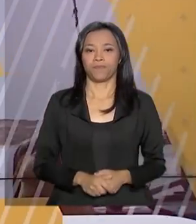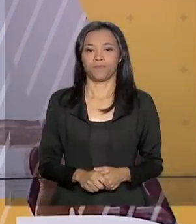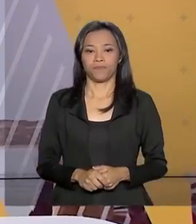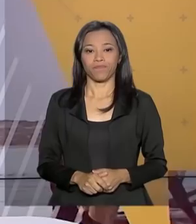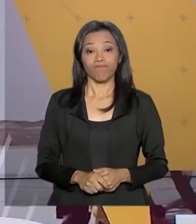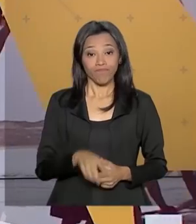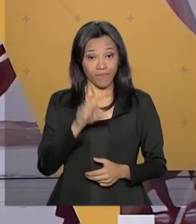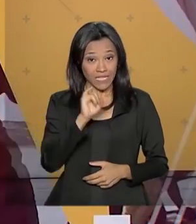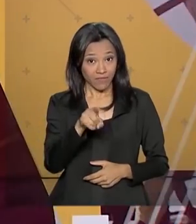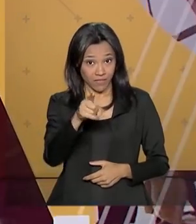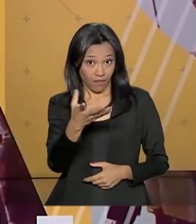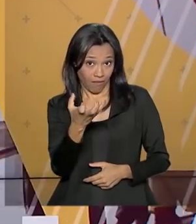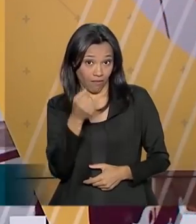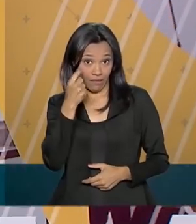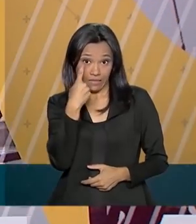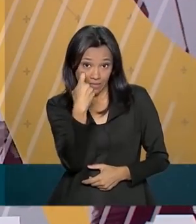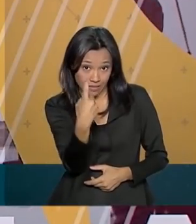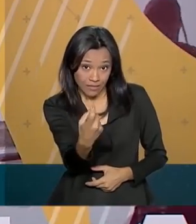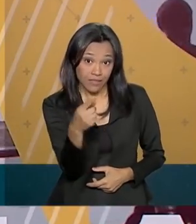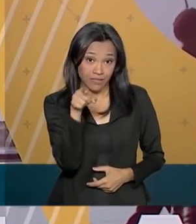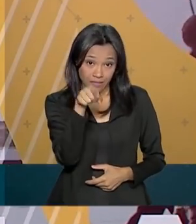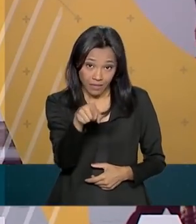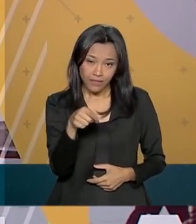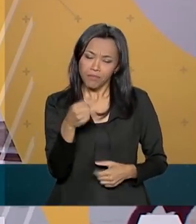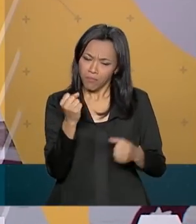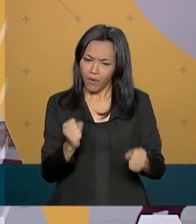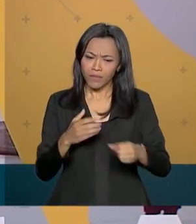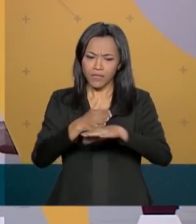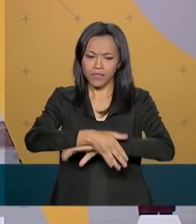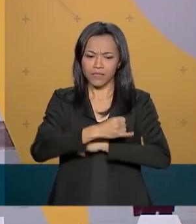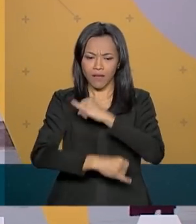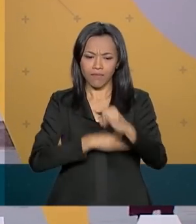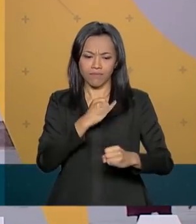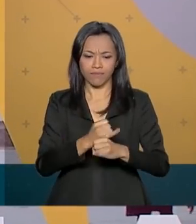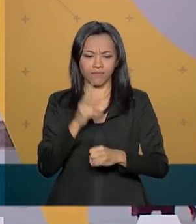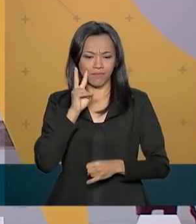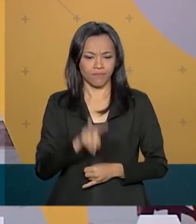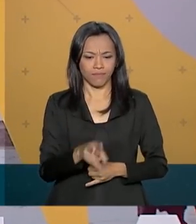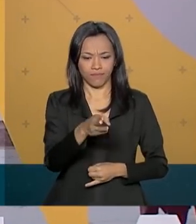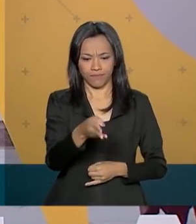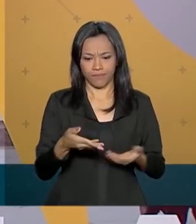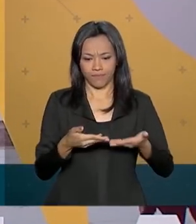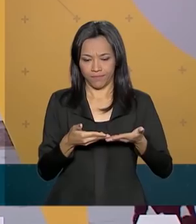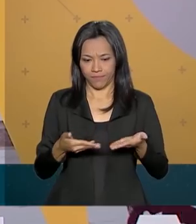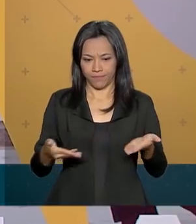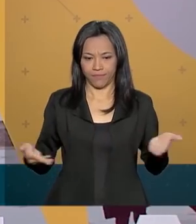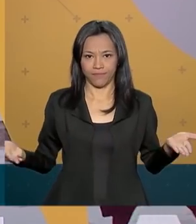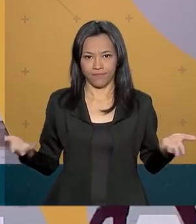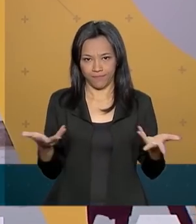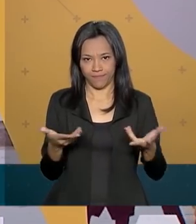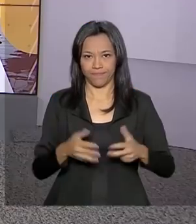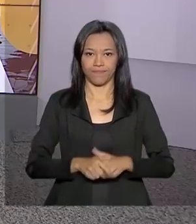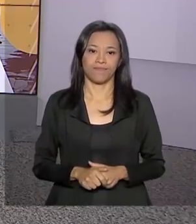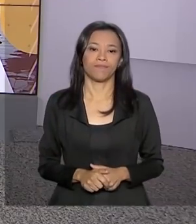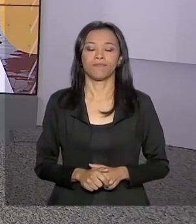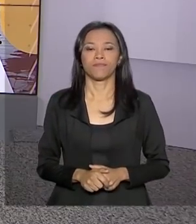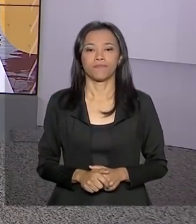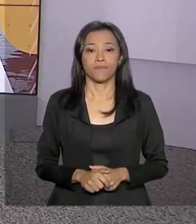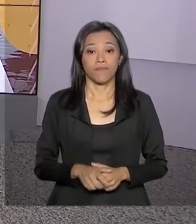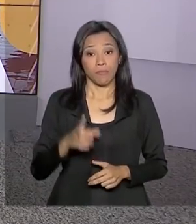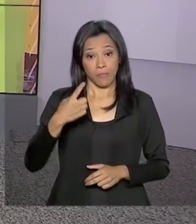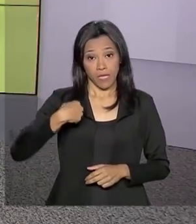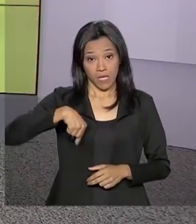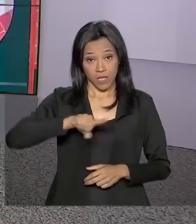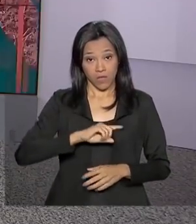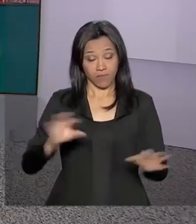E olha, se você ficou interessado no game da cidadania, então acesse a página da CGU no endereço que aparece aqui na tela. E